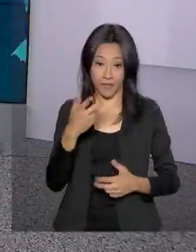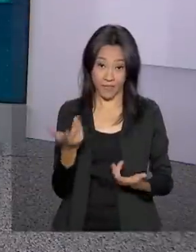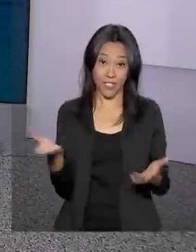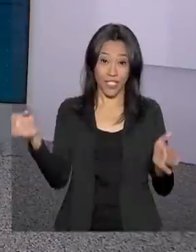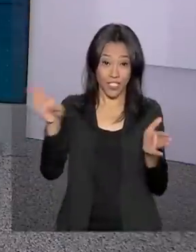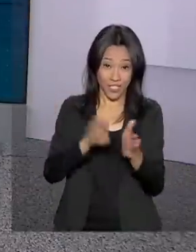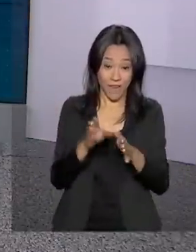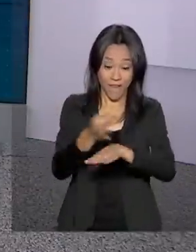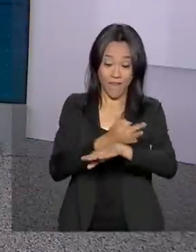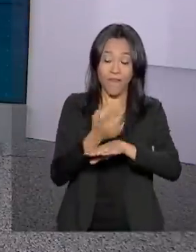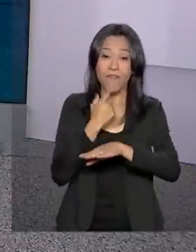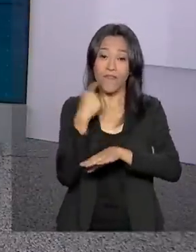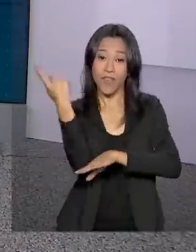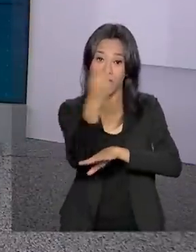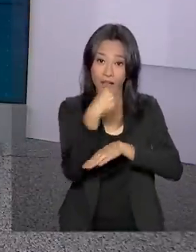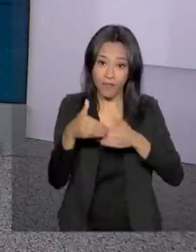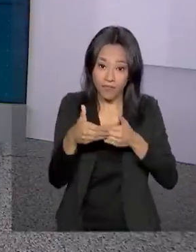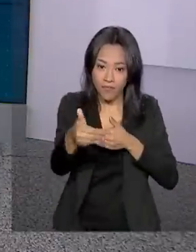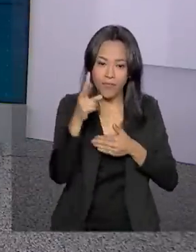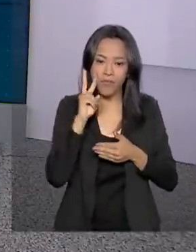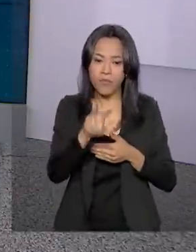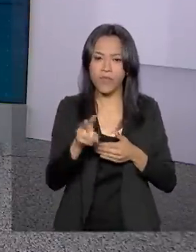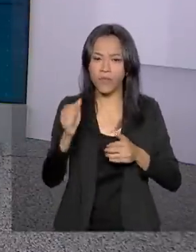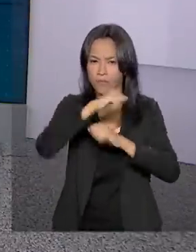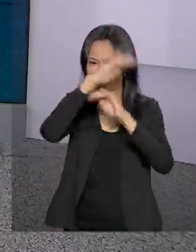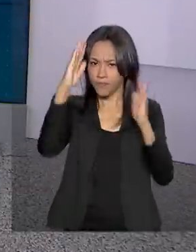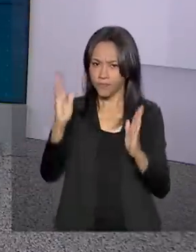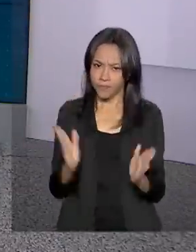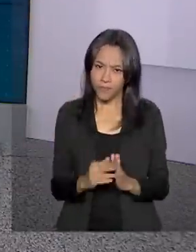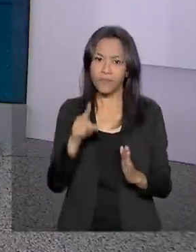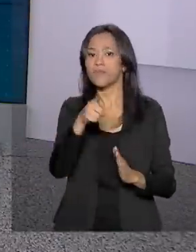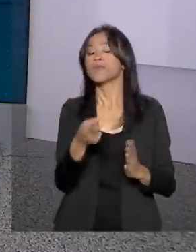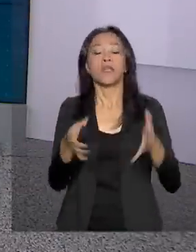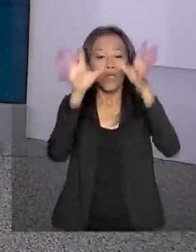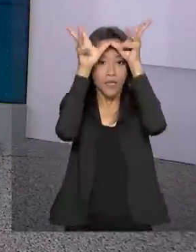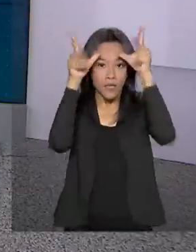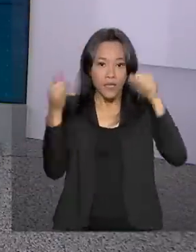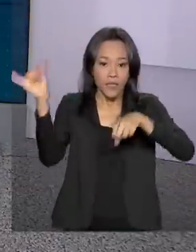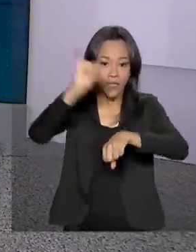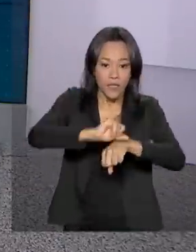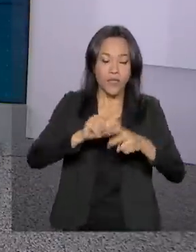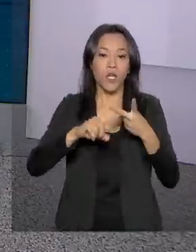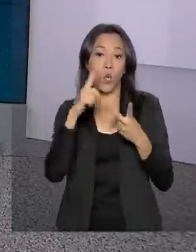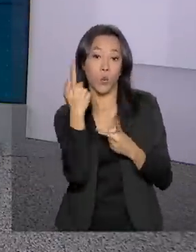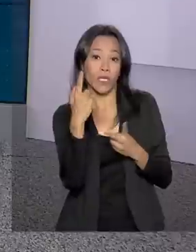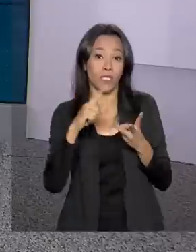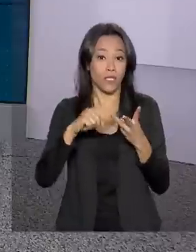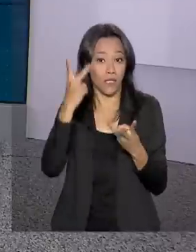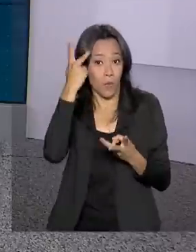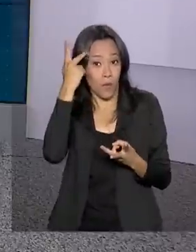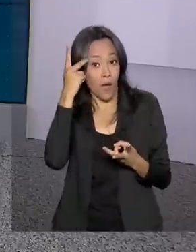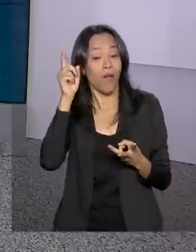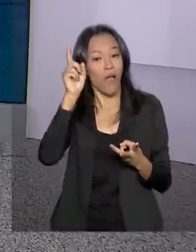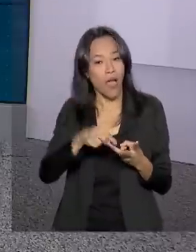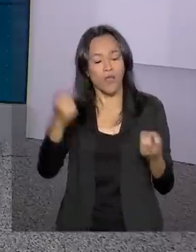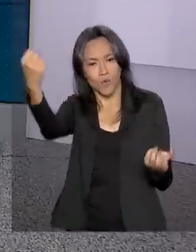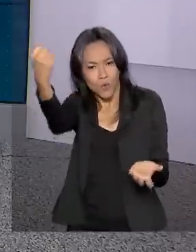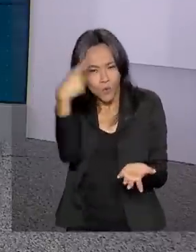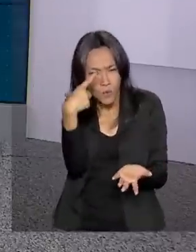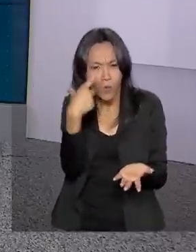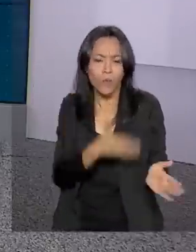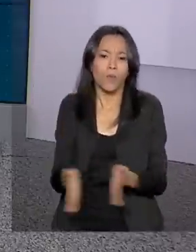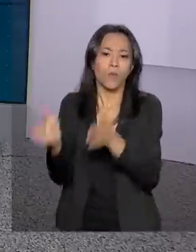Feriado chegando, né? Vamos, então, ao nosso mapa? Olha só, Rio Branco, Goiânia e São Paulo, nós temos predomínio de sol.